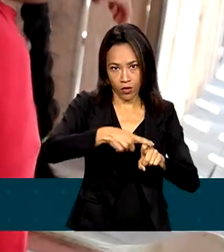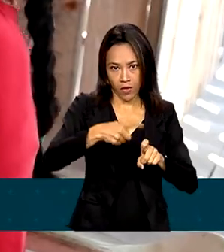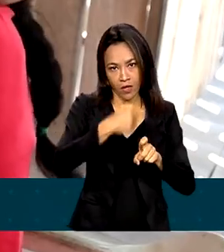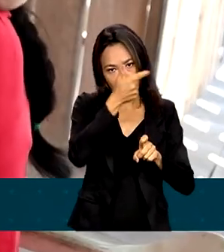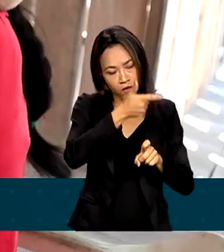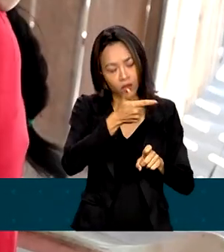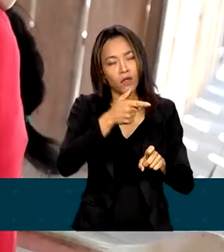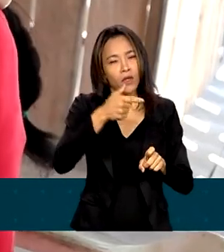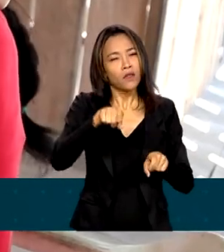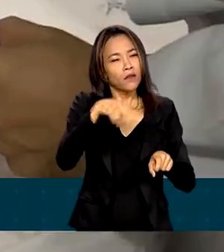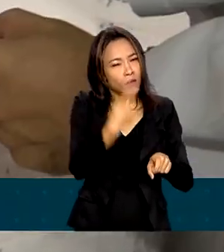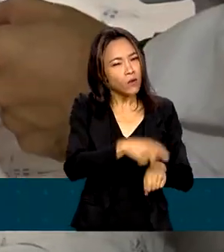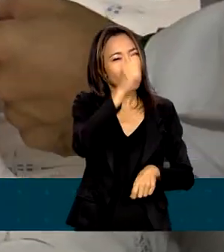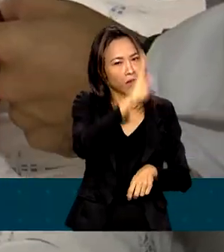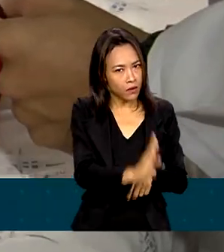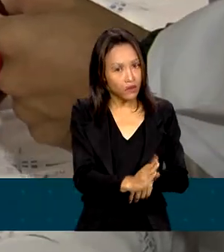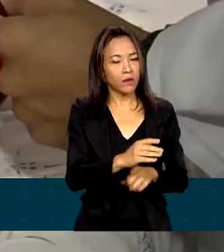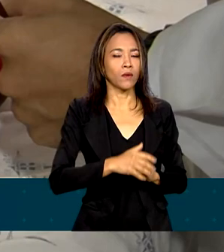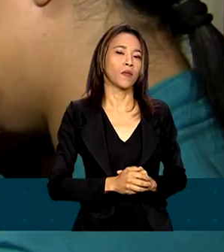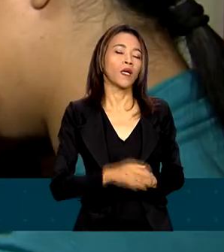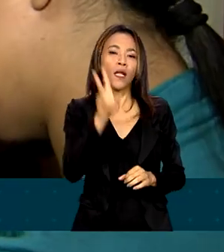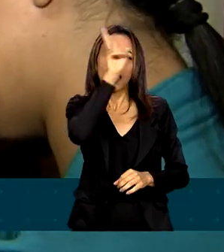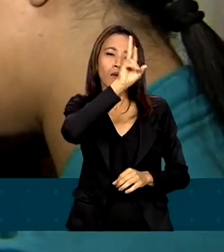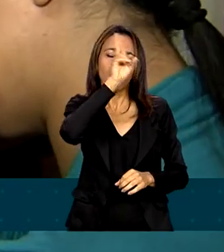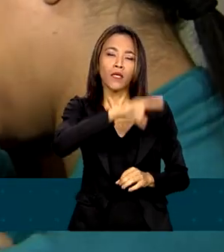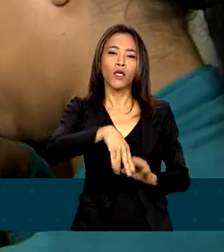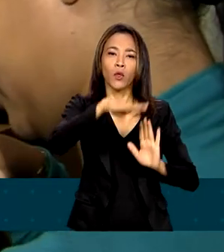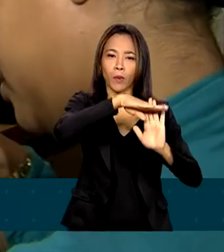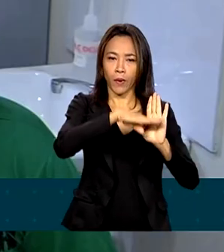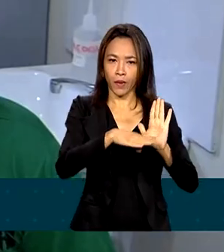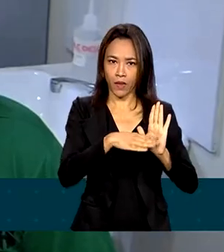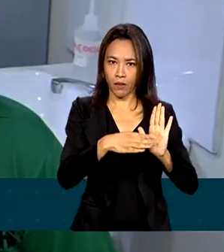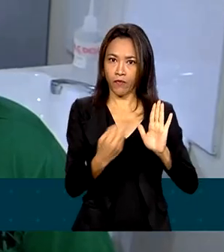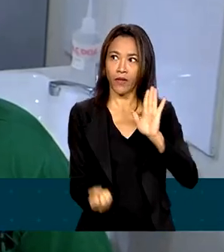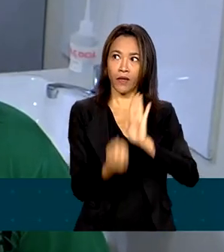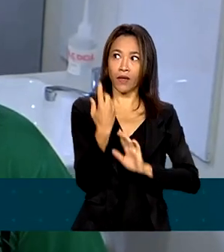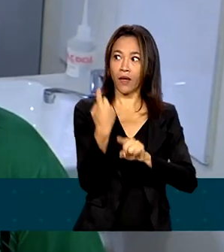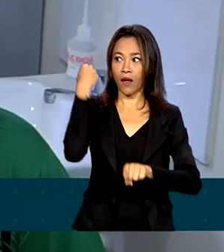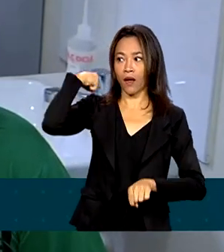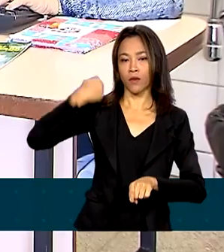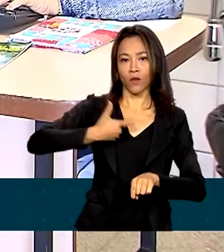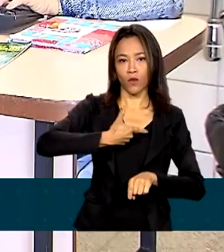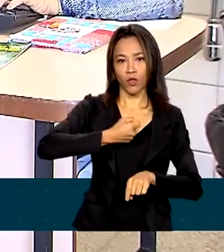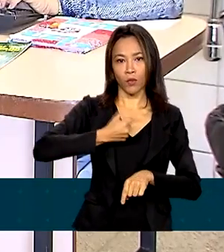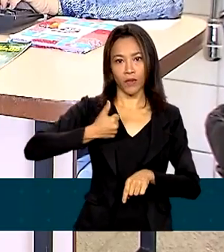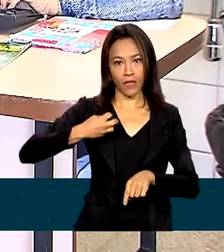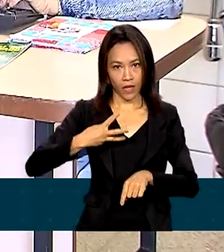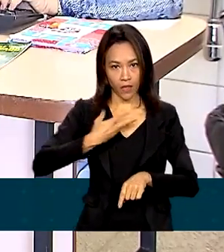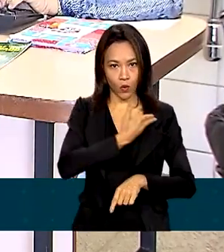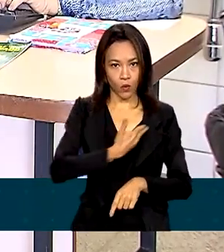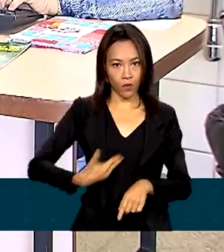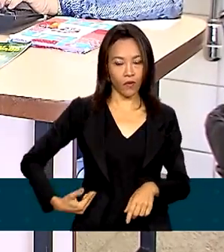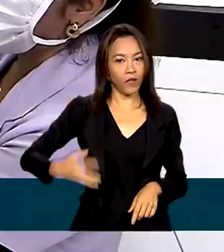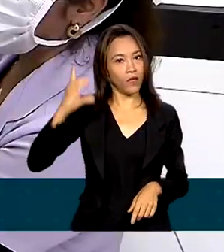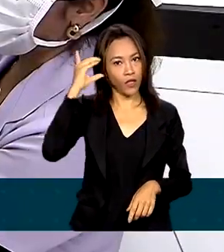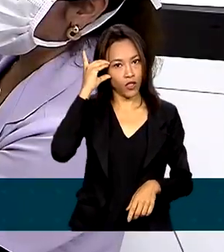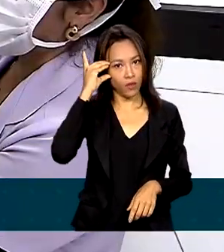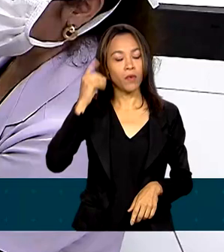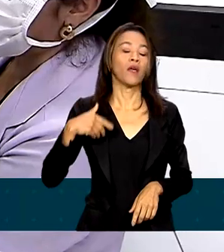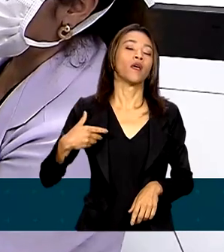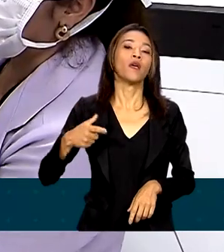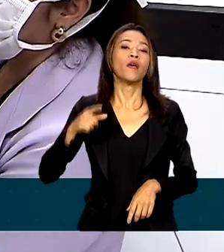profissionais brasileiros. Lembrando que o Mais Médicos foi criado em 2013 no governo Dilma Rousseff e foi